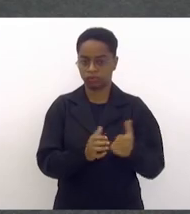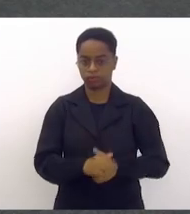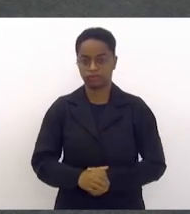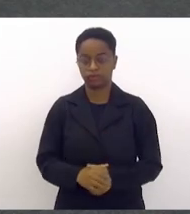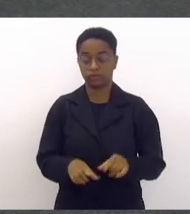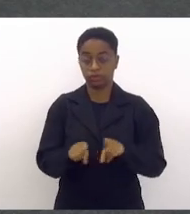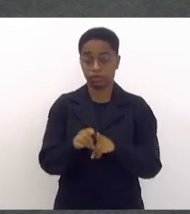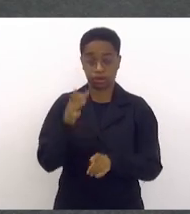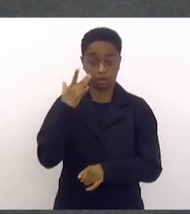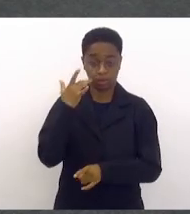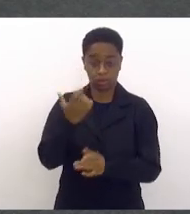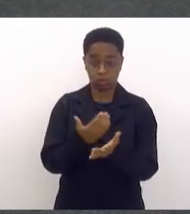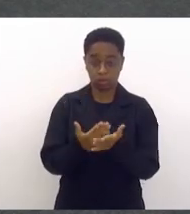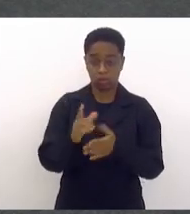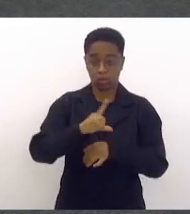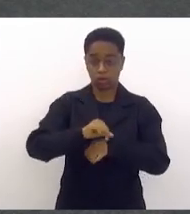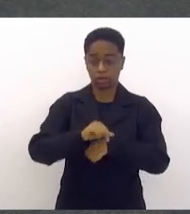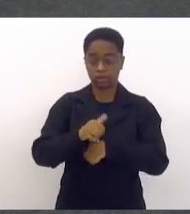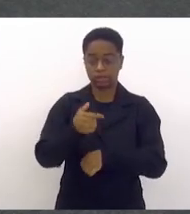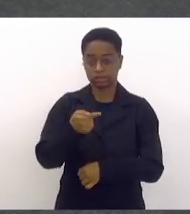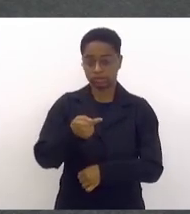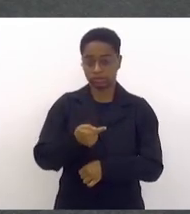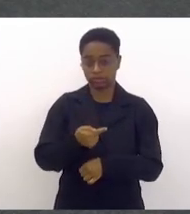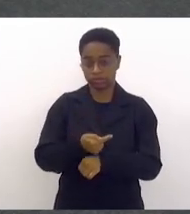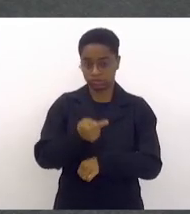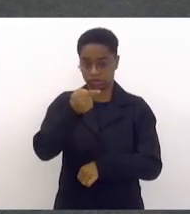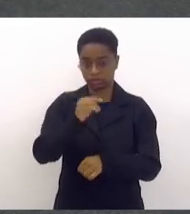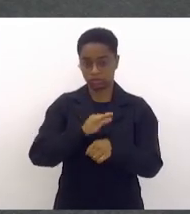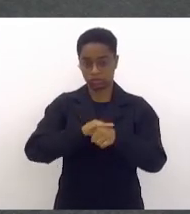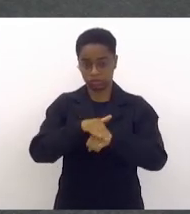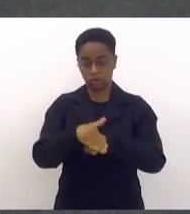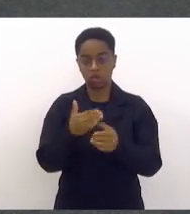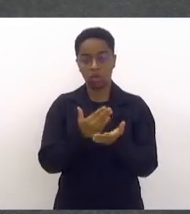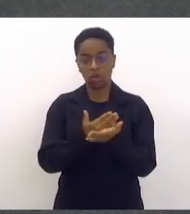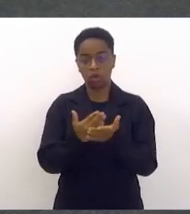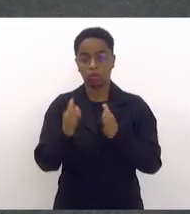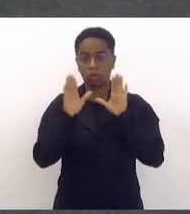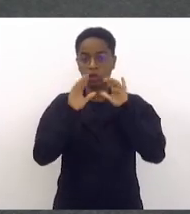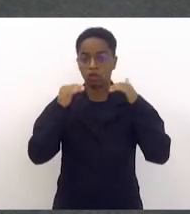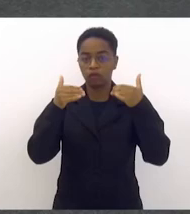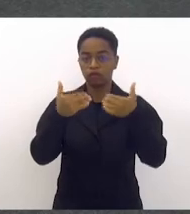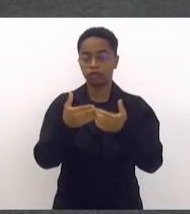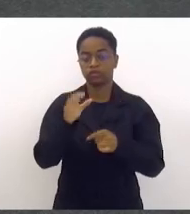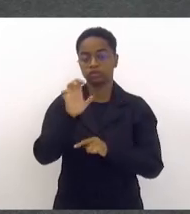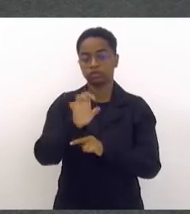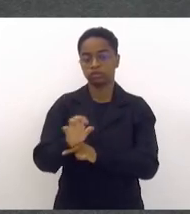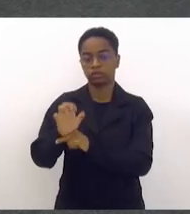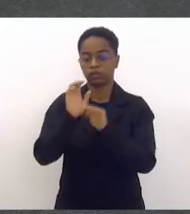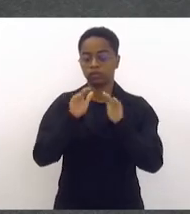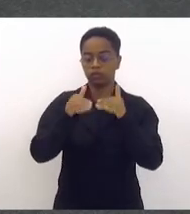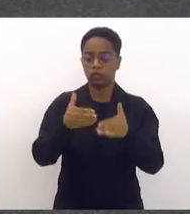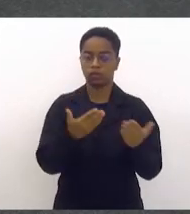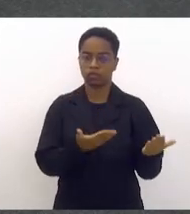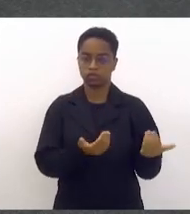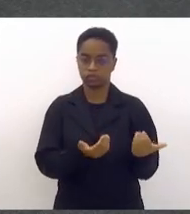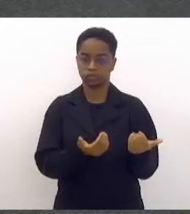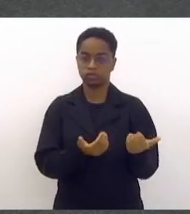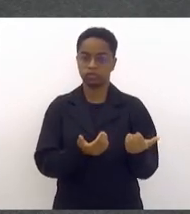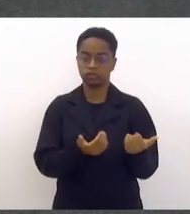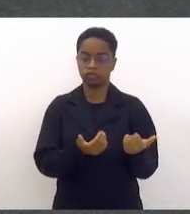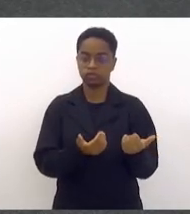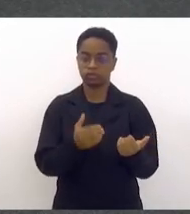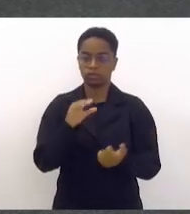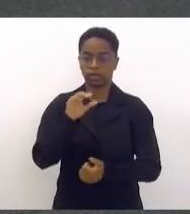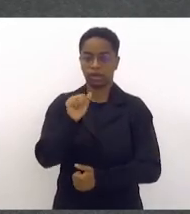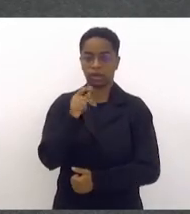a partir das 19 horas, começará a Conferência Estadual de Juventude na Capela